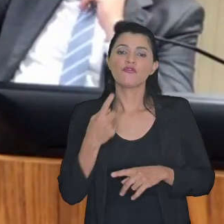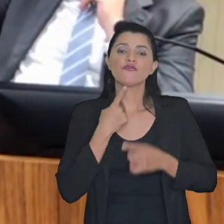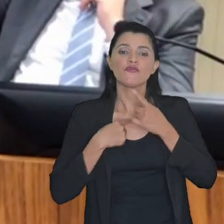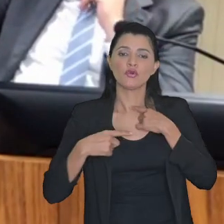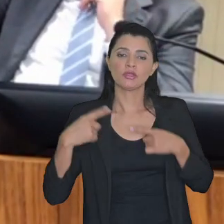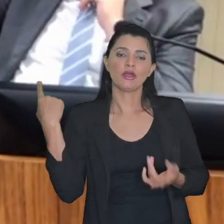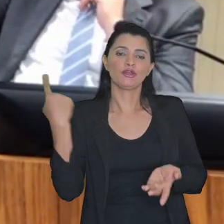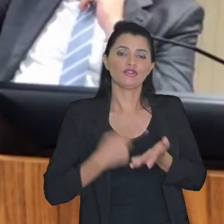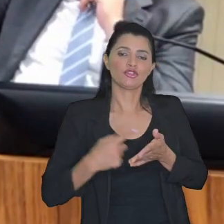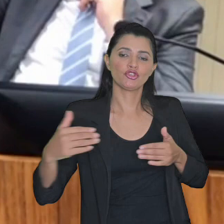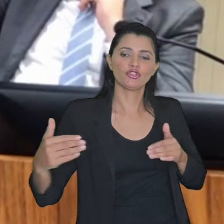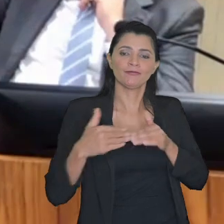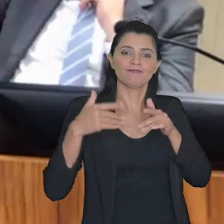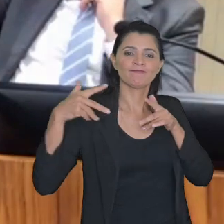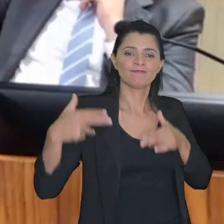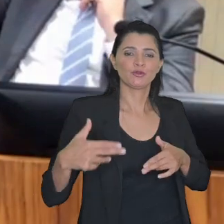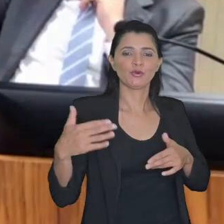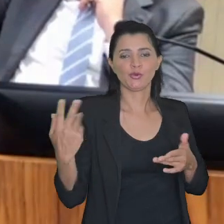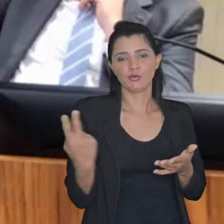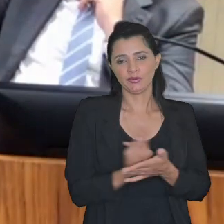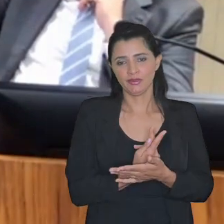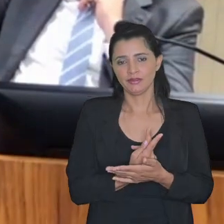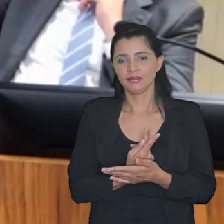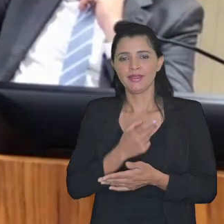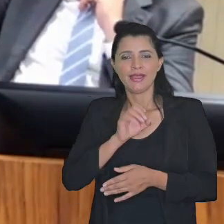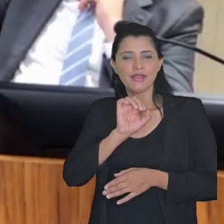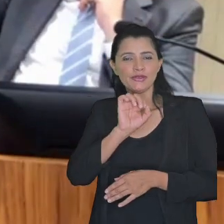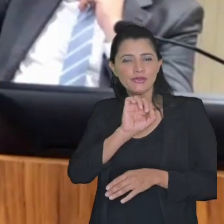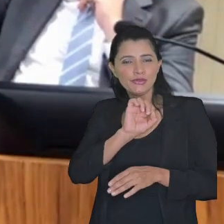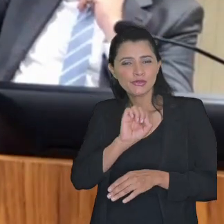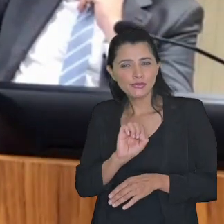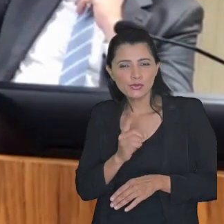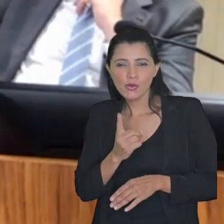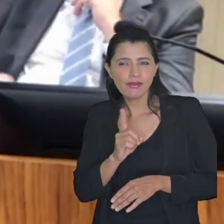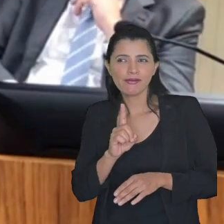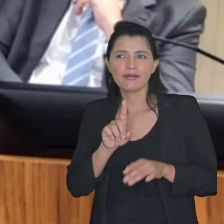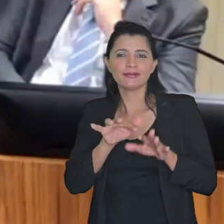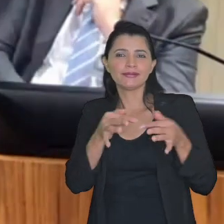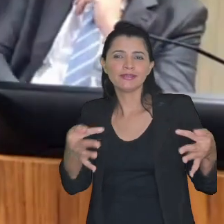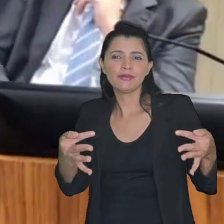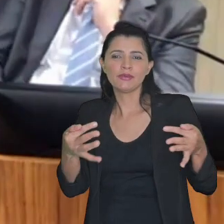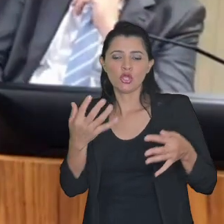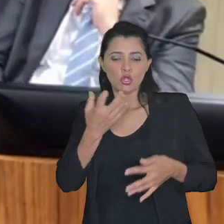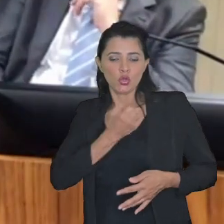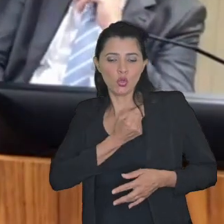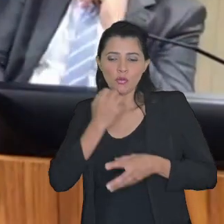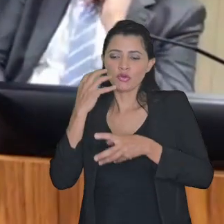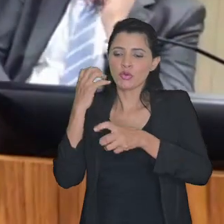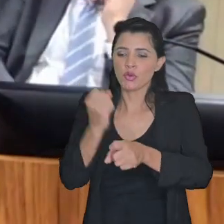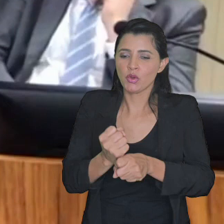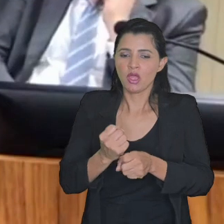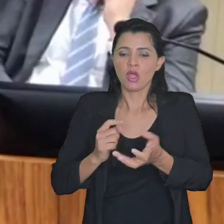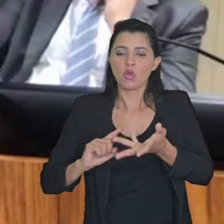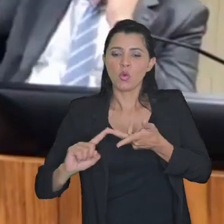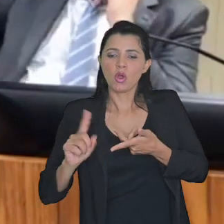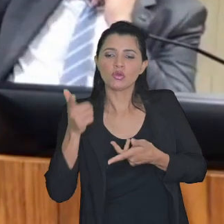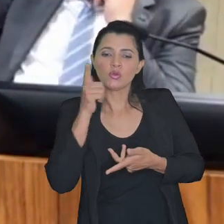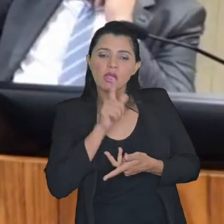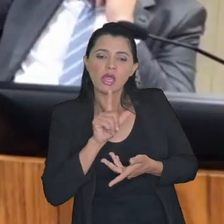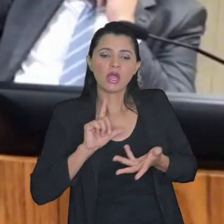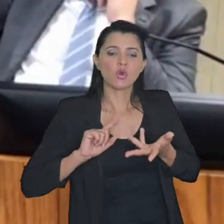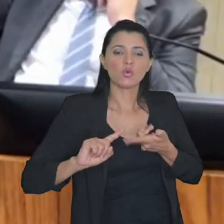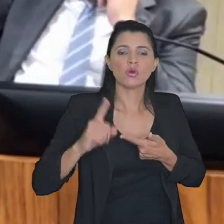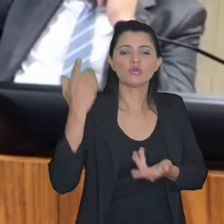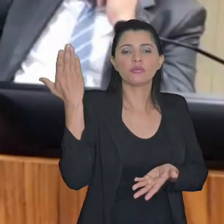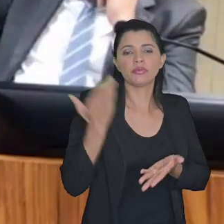vontades efetivamente converjam não é simplesmente uma questão de conta de número quanto eu vou ganhar quanto eu vou